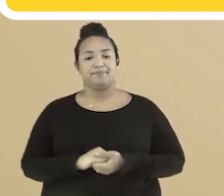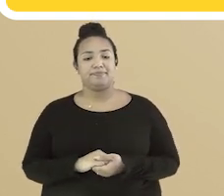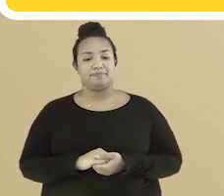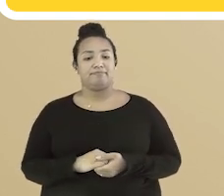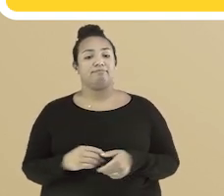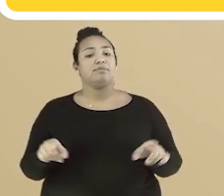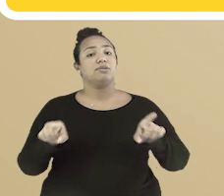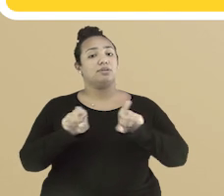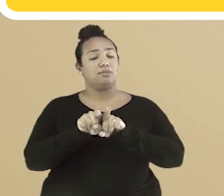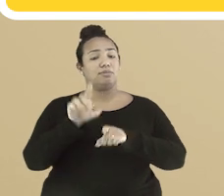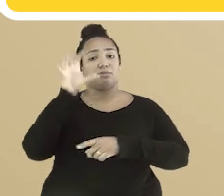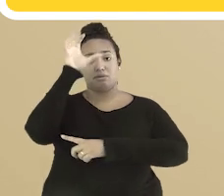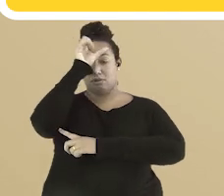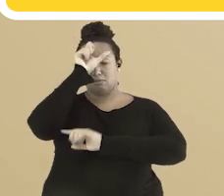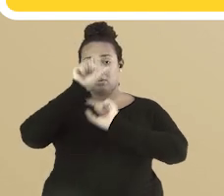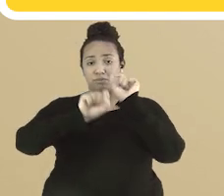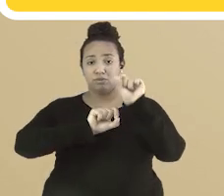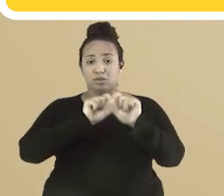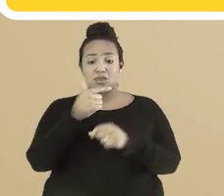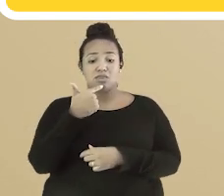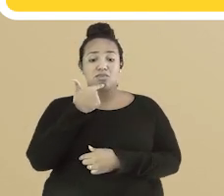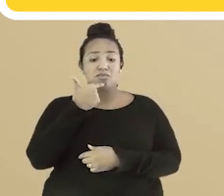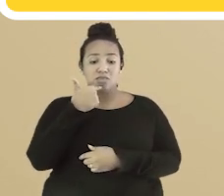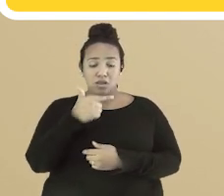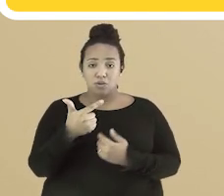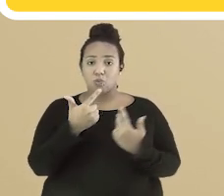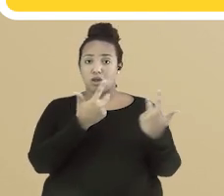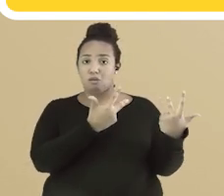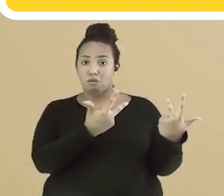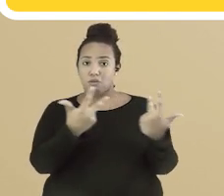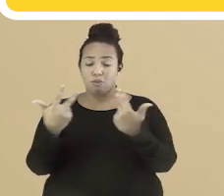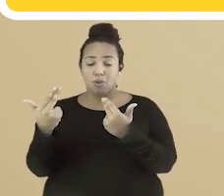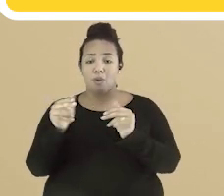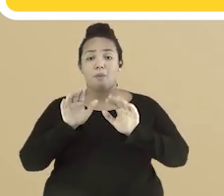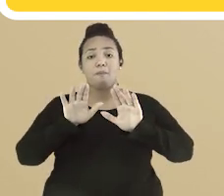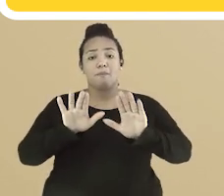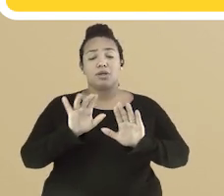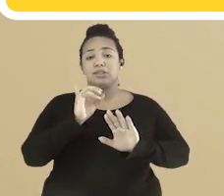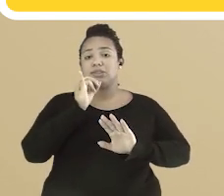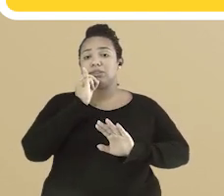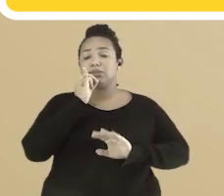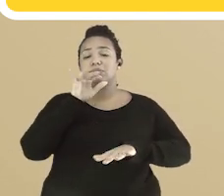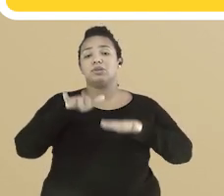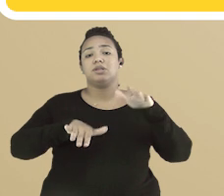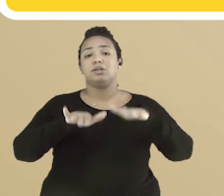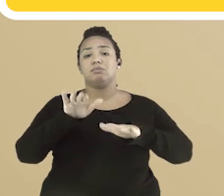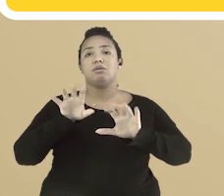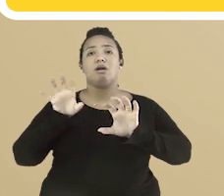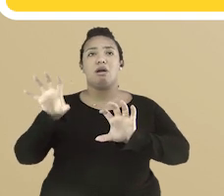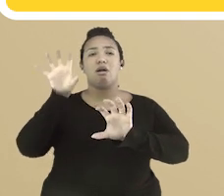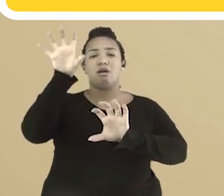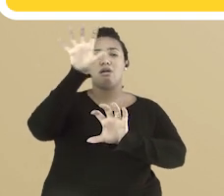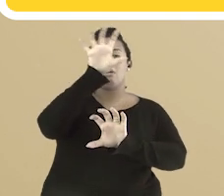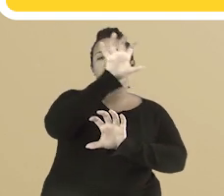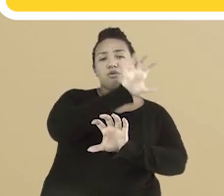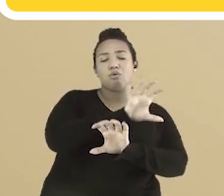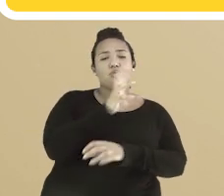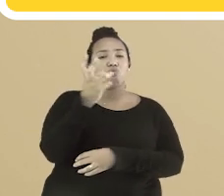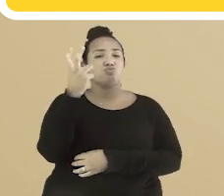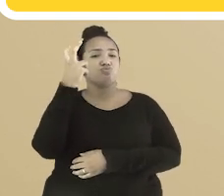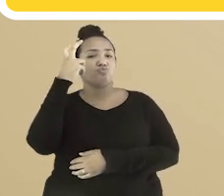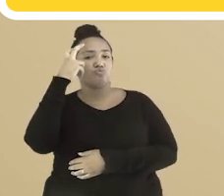Entendemos que falamos a mesma língua, mas por conta, por exemplo, da região, da